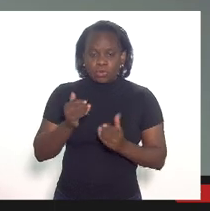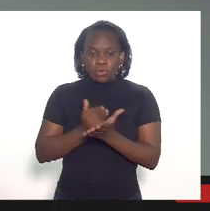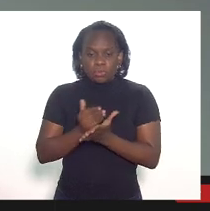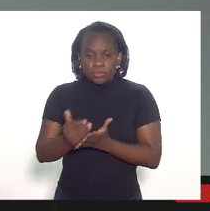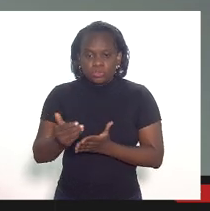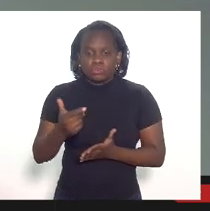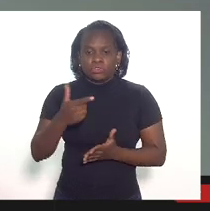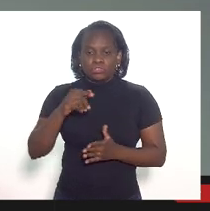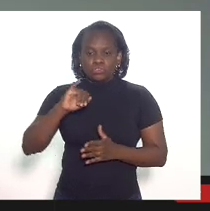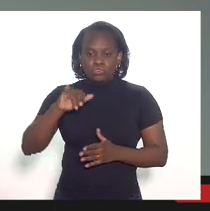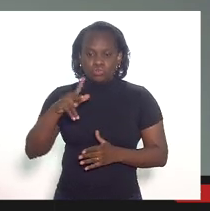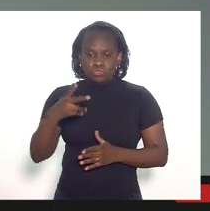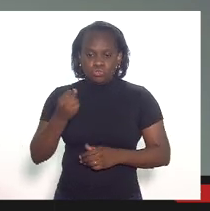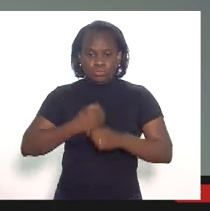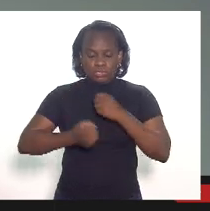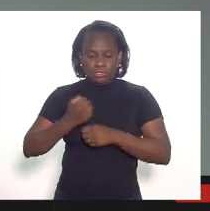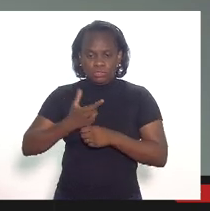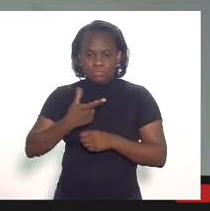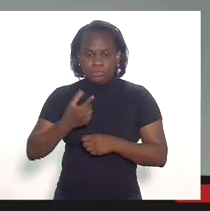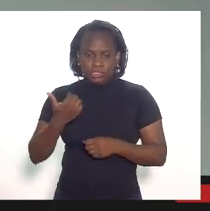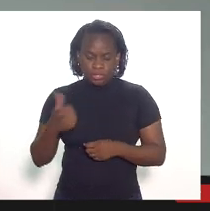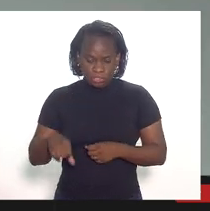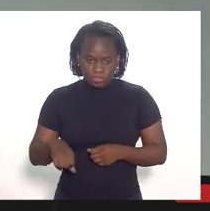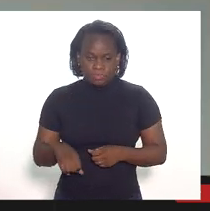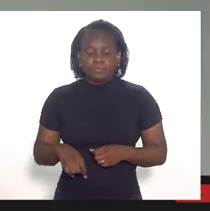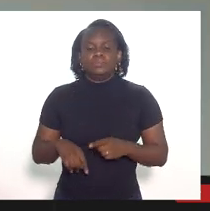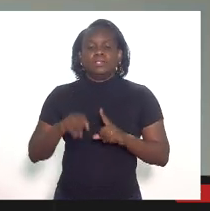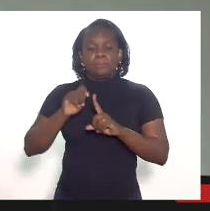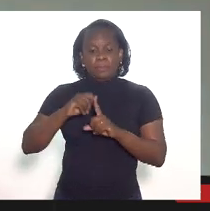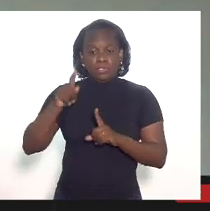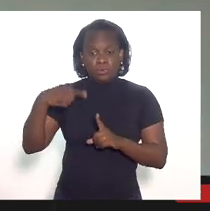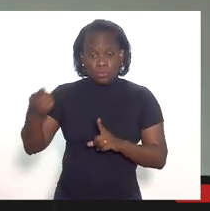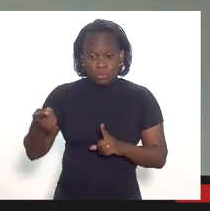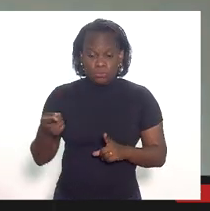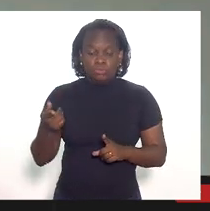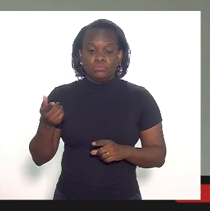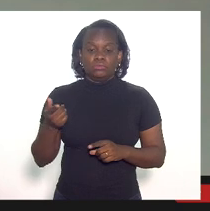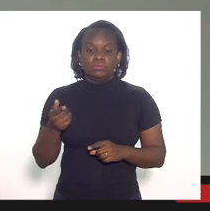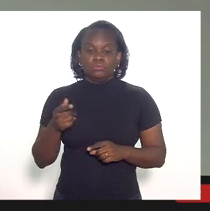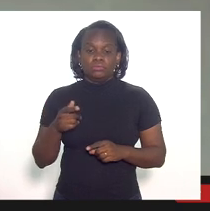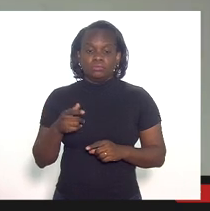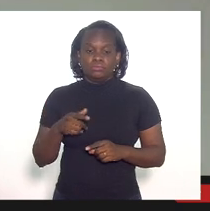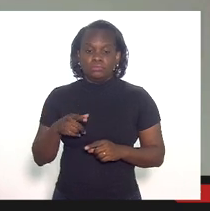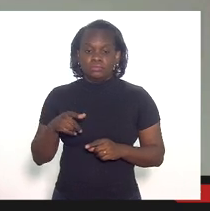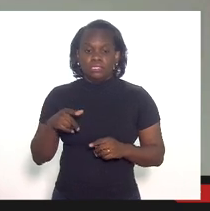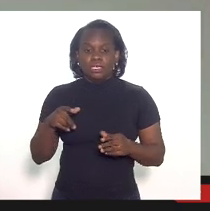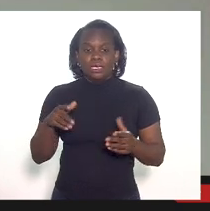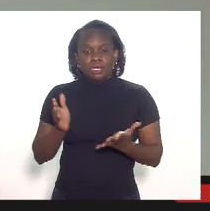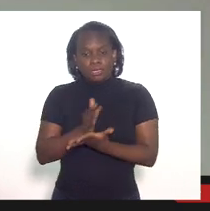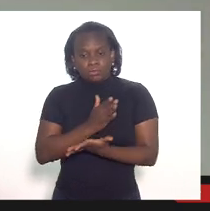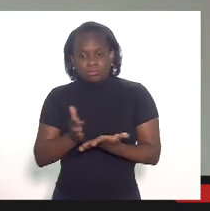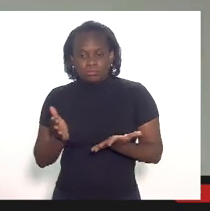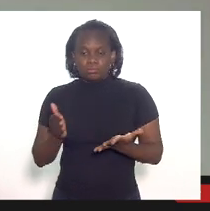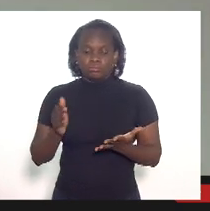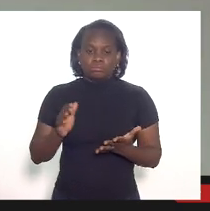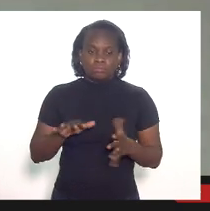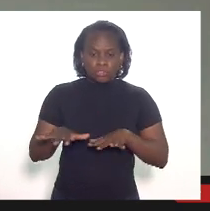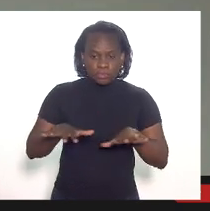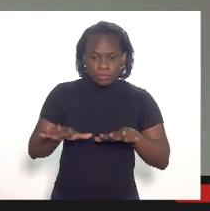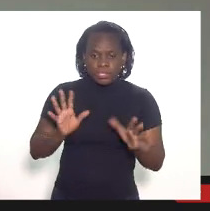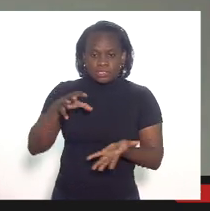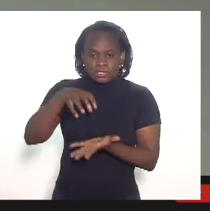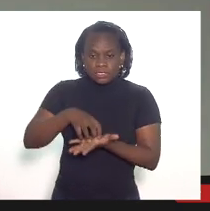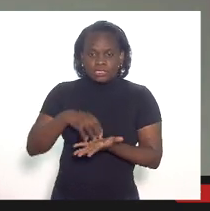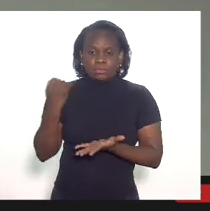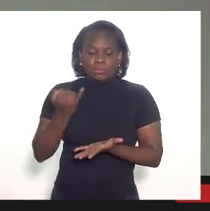de 2019. E logo no mês subsequente, a gente teve alguns movimentos, eu diria, centrais